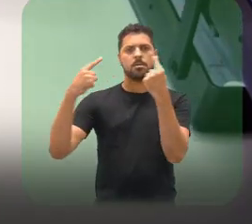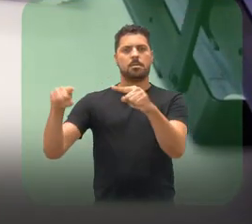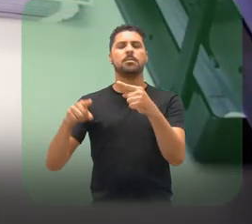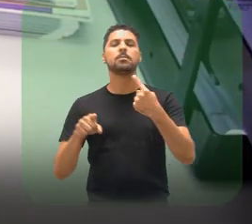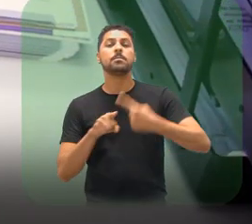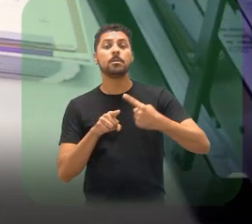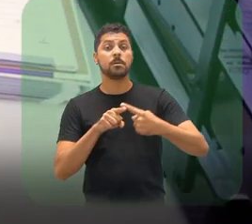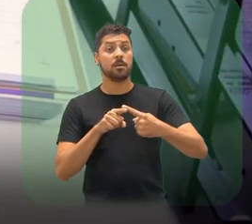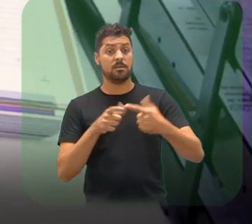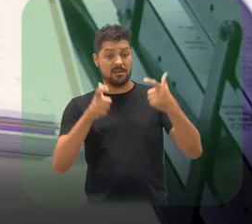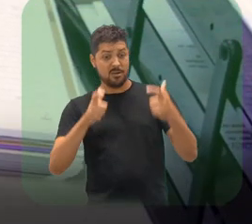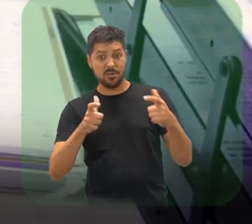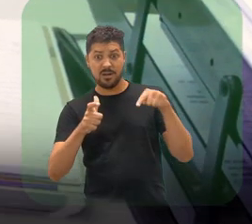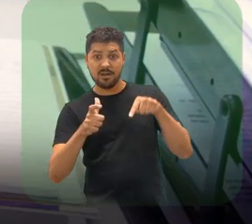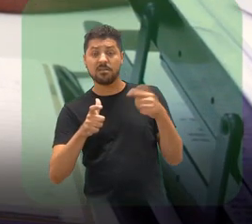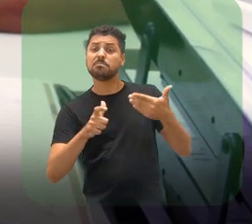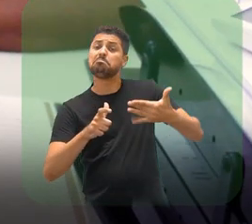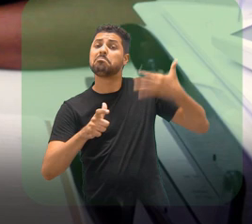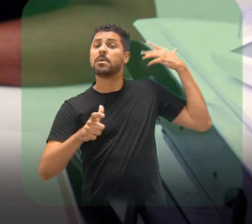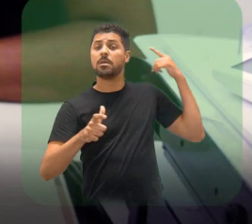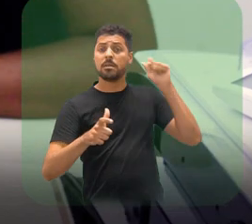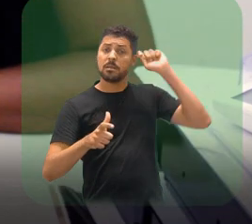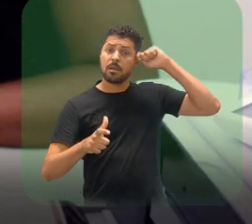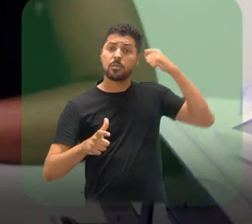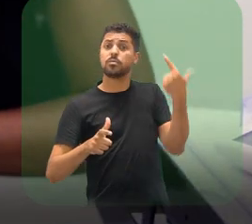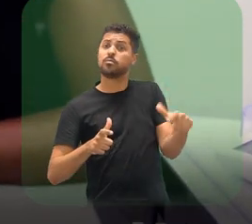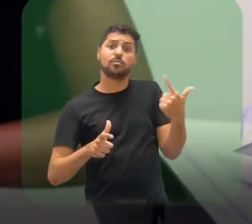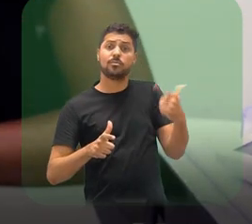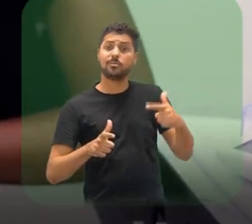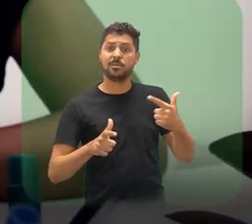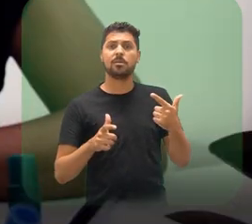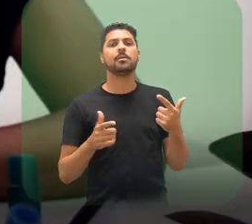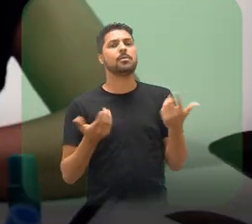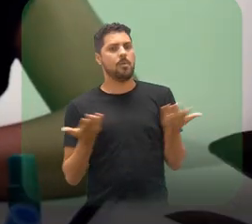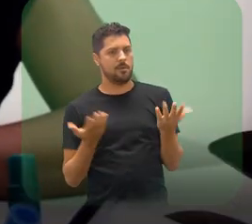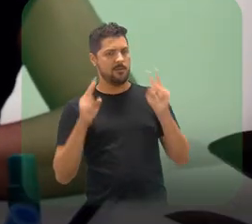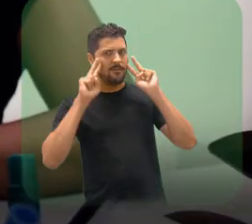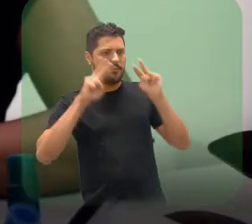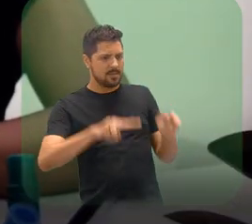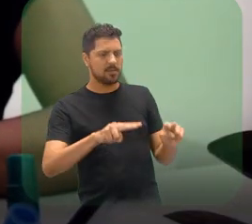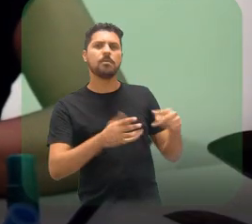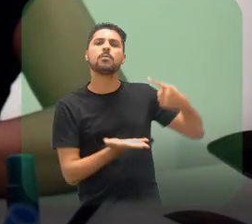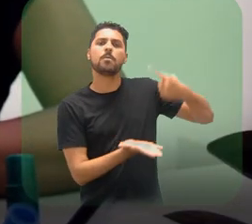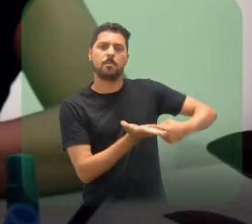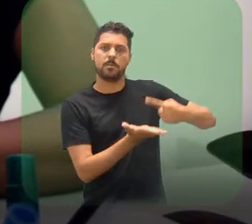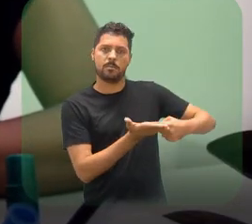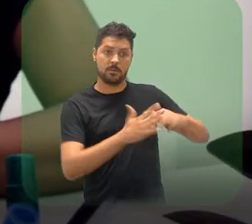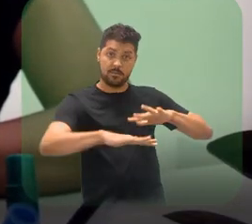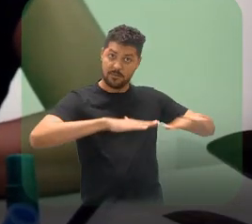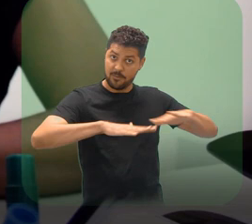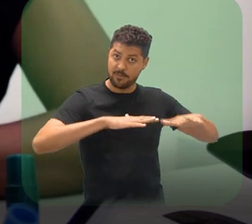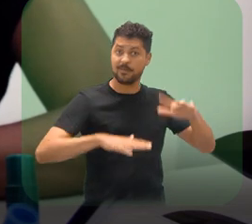ocupar um espaço que historicamente não era meu, né? E a partir dessa visão, desse compromisso com o